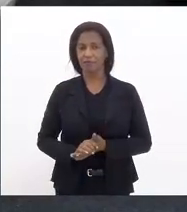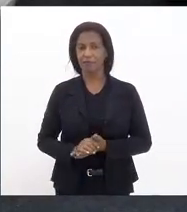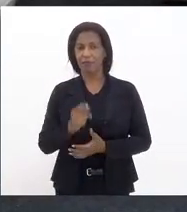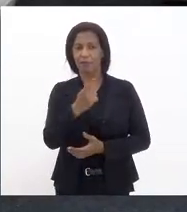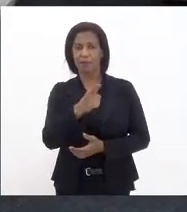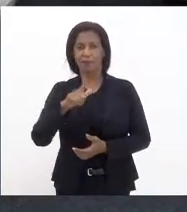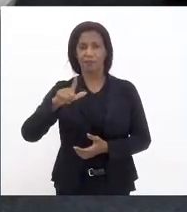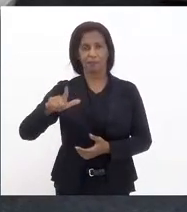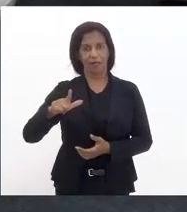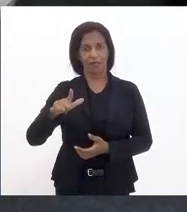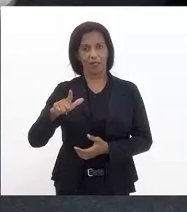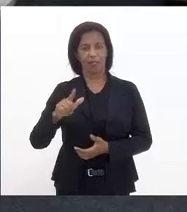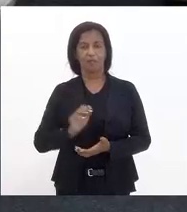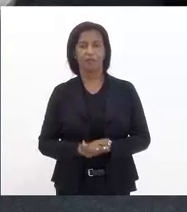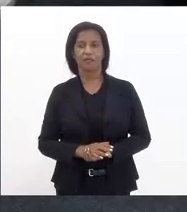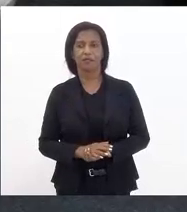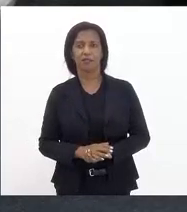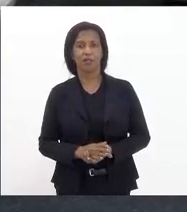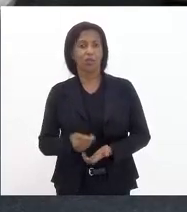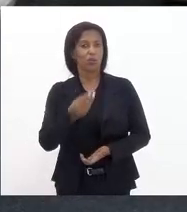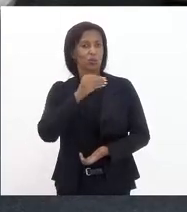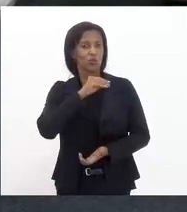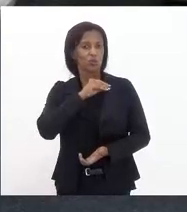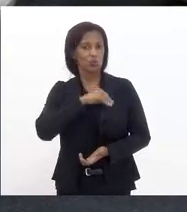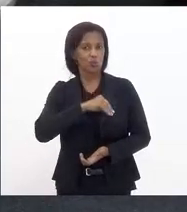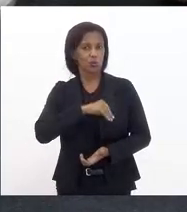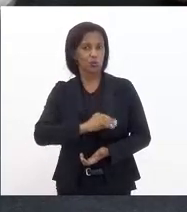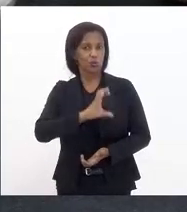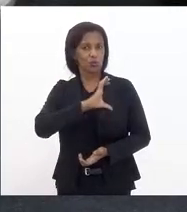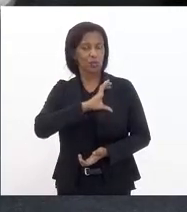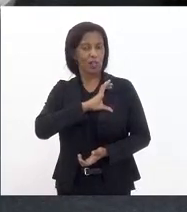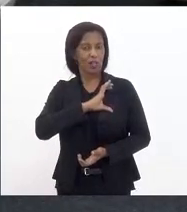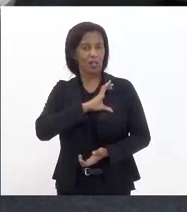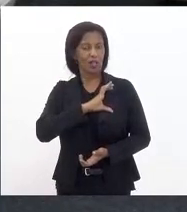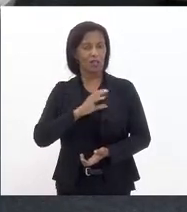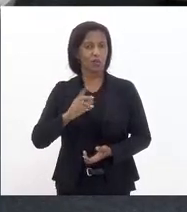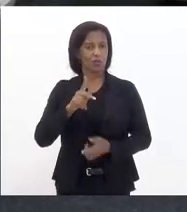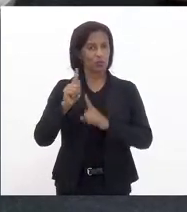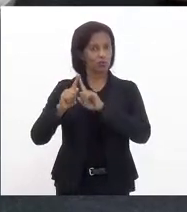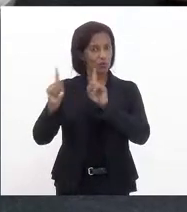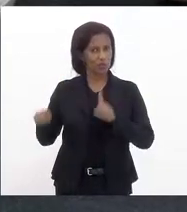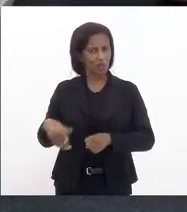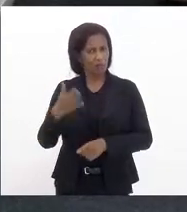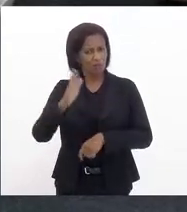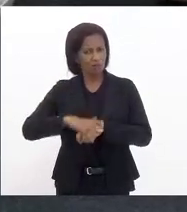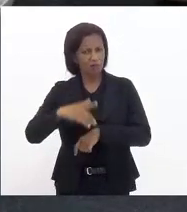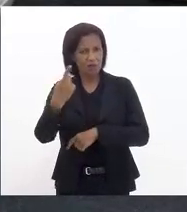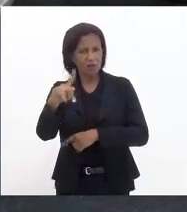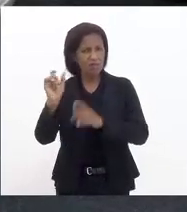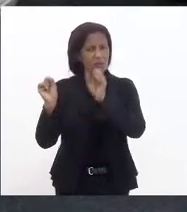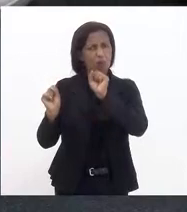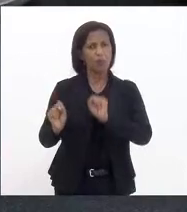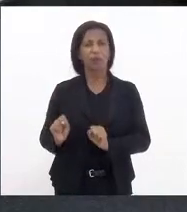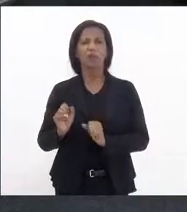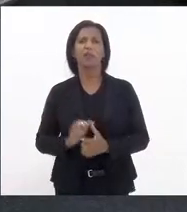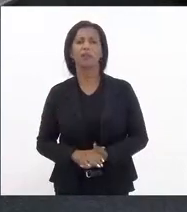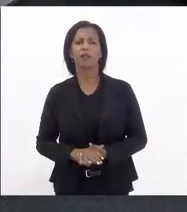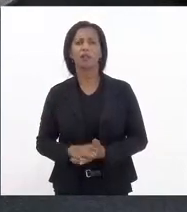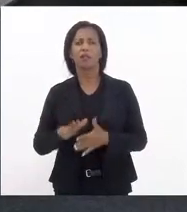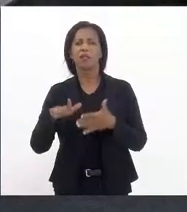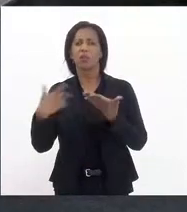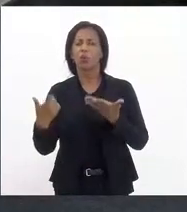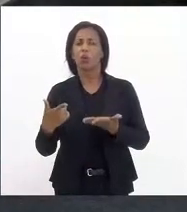projeto da recomposição salarial faça uso do seu poder enquanto enquanto